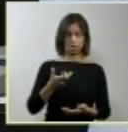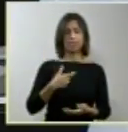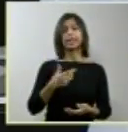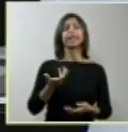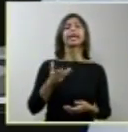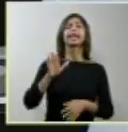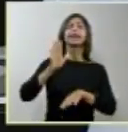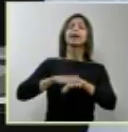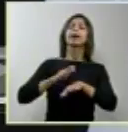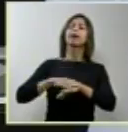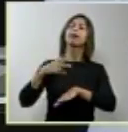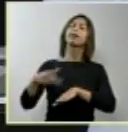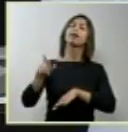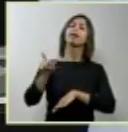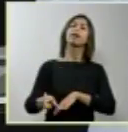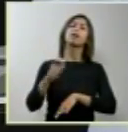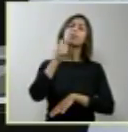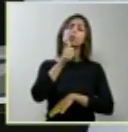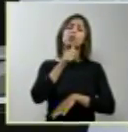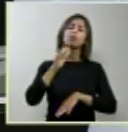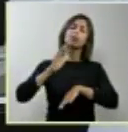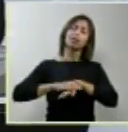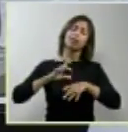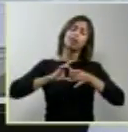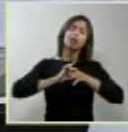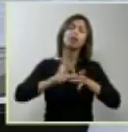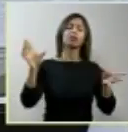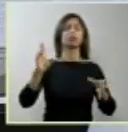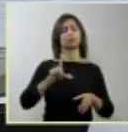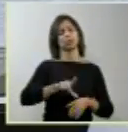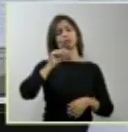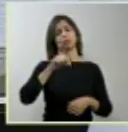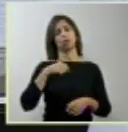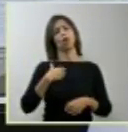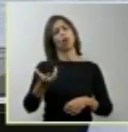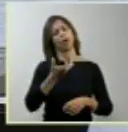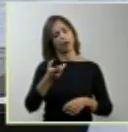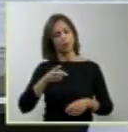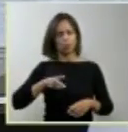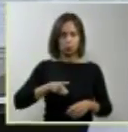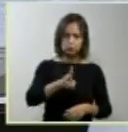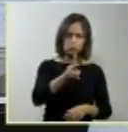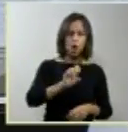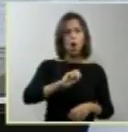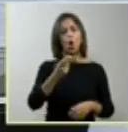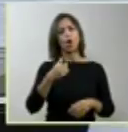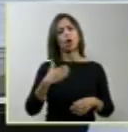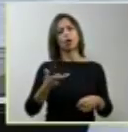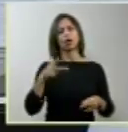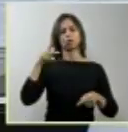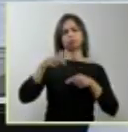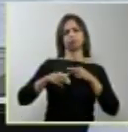à escolha diante de um diagnóstico irrefutável e com êxito